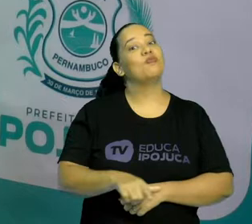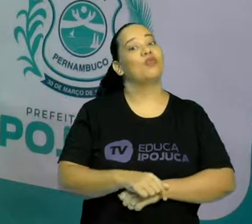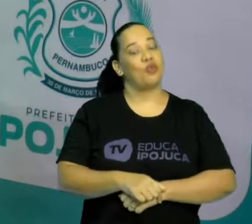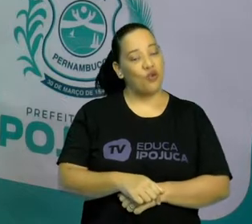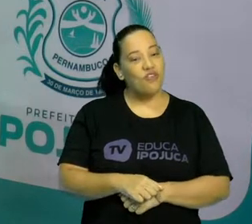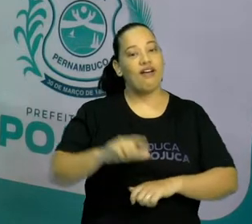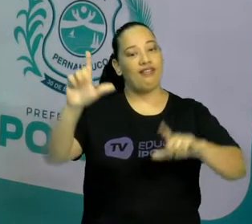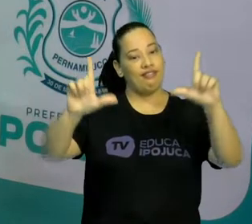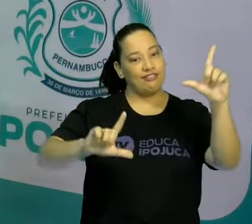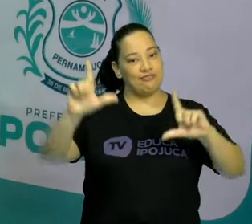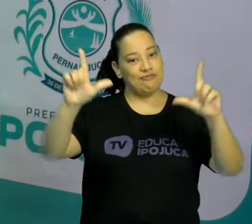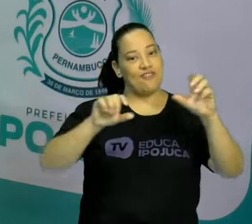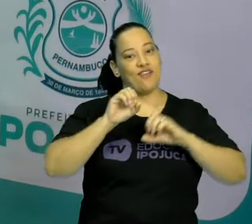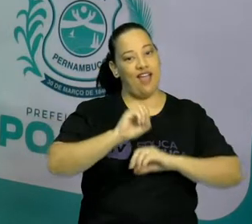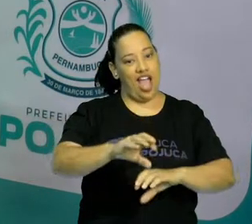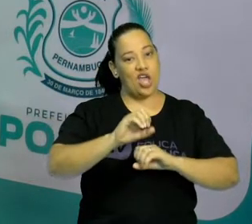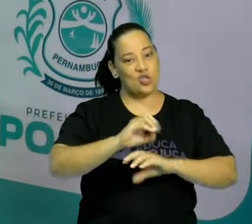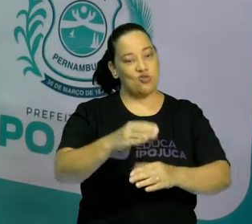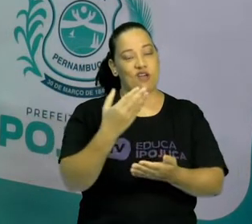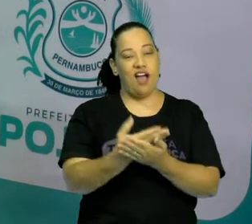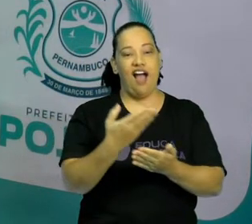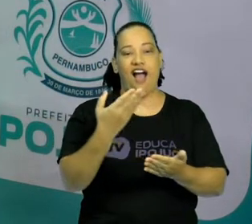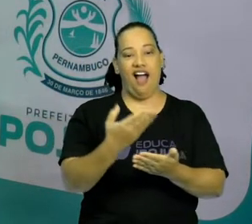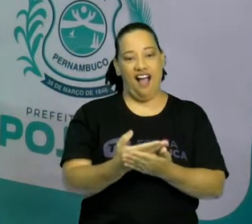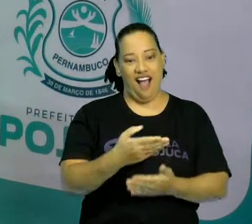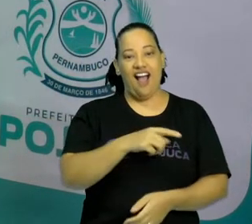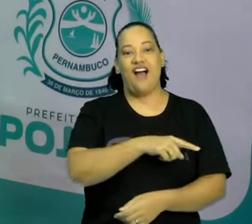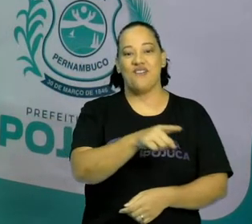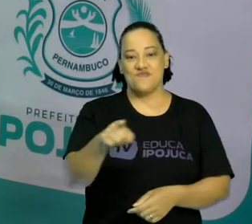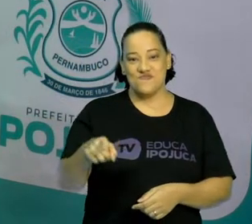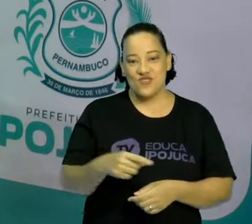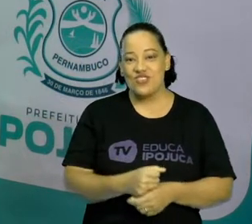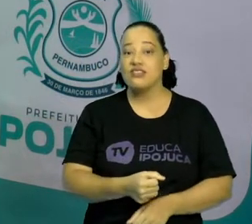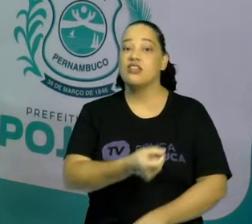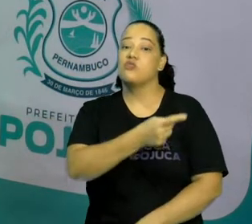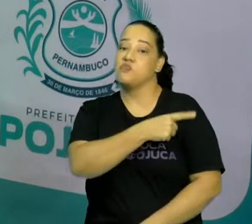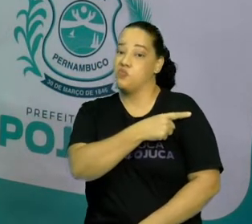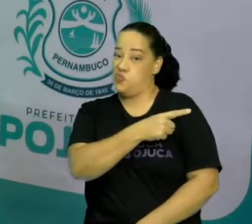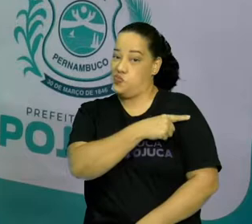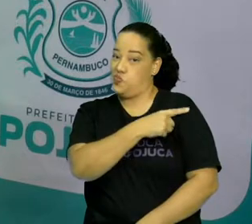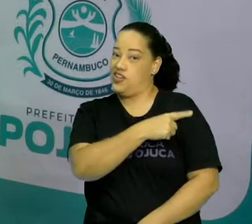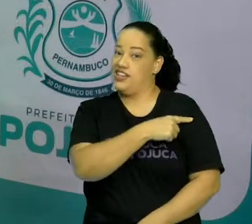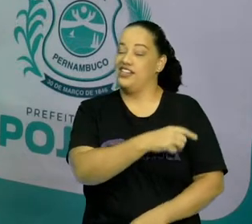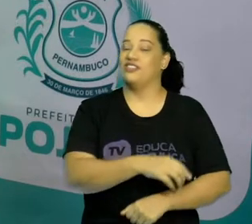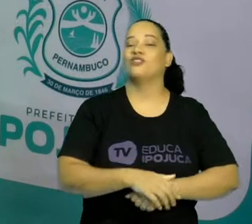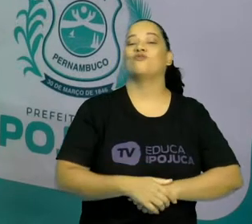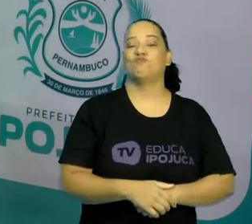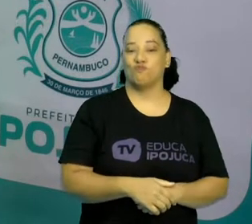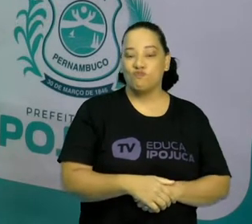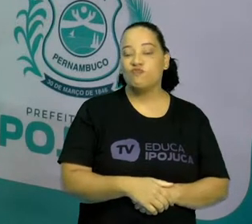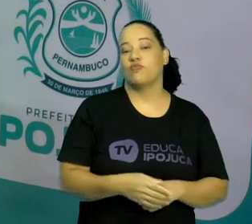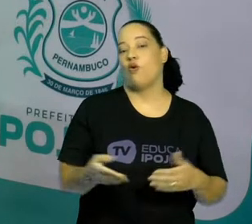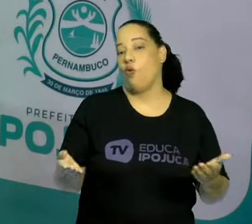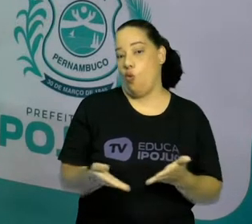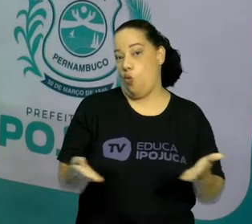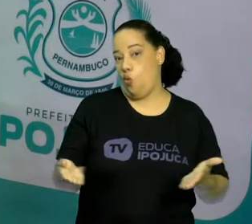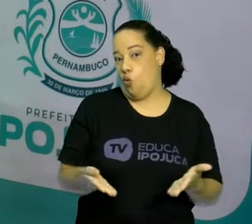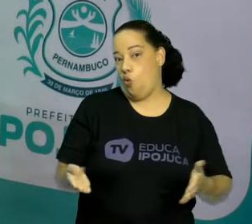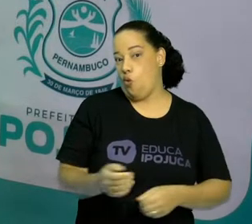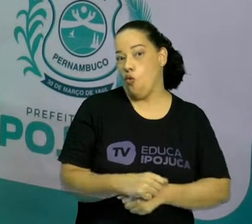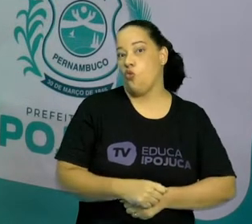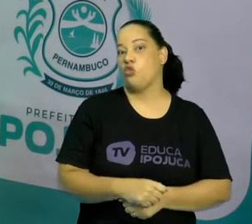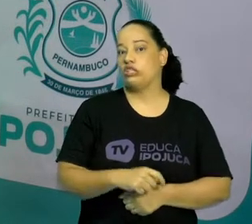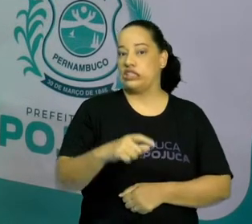na TV Educa para mais uma aula para os alunos do primeiro ano. E hoje nós teremos aula